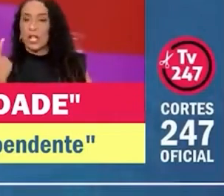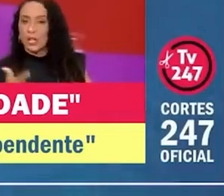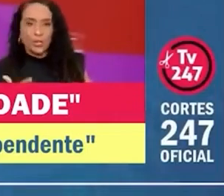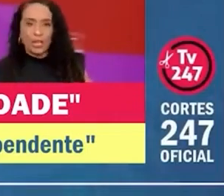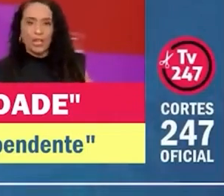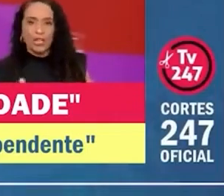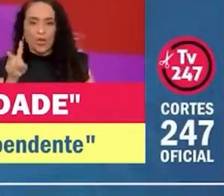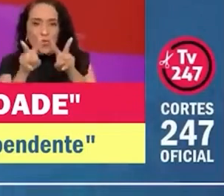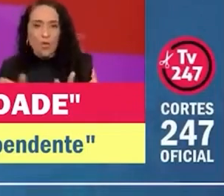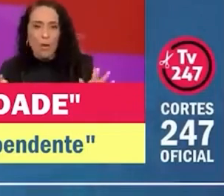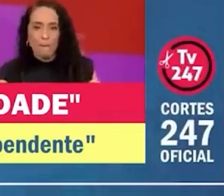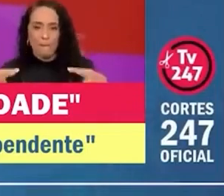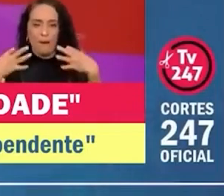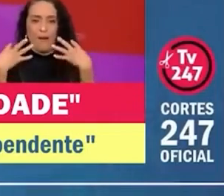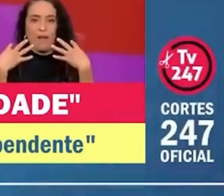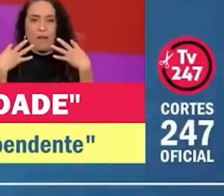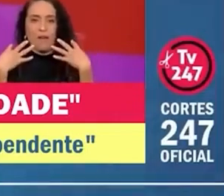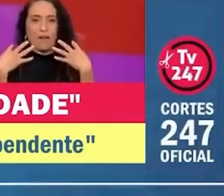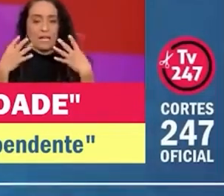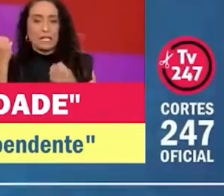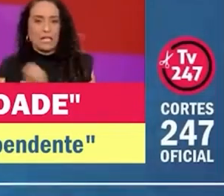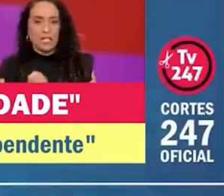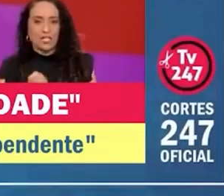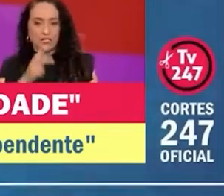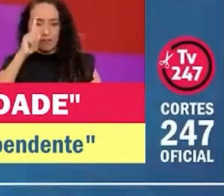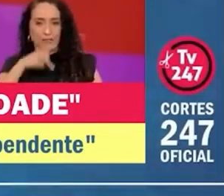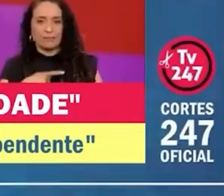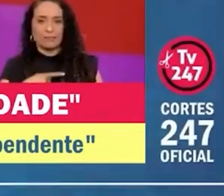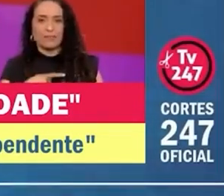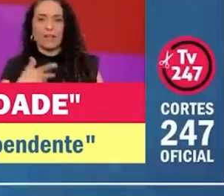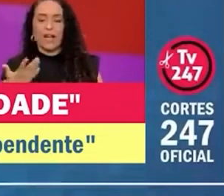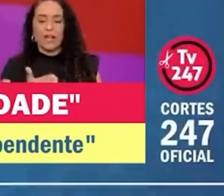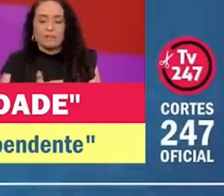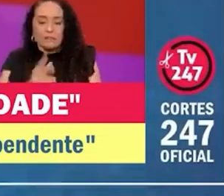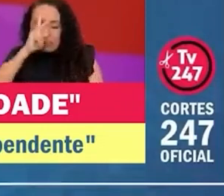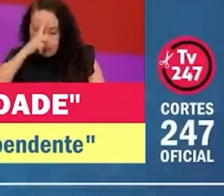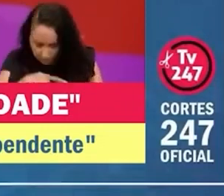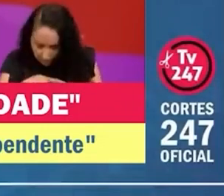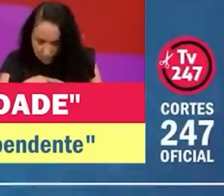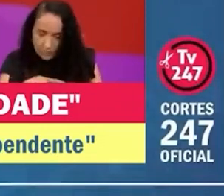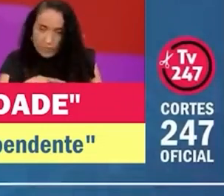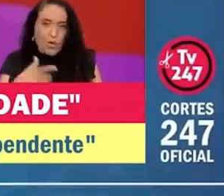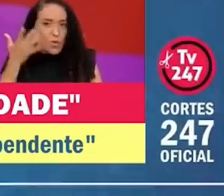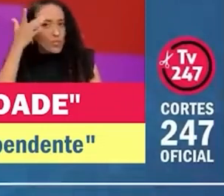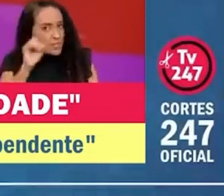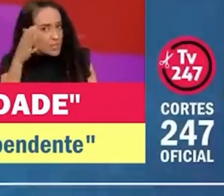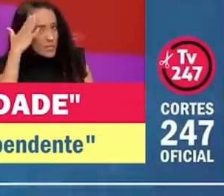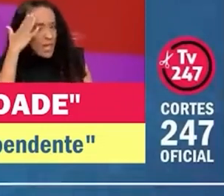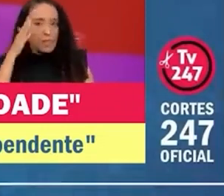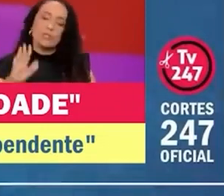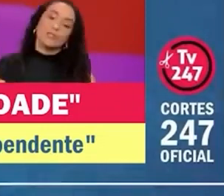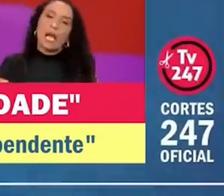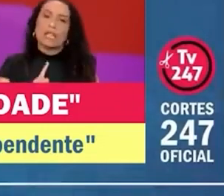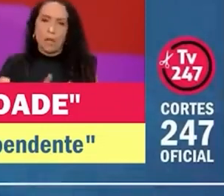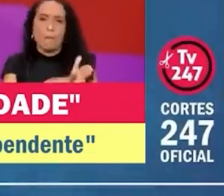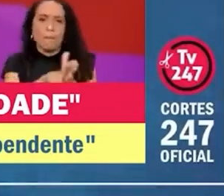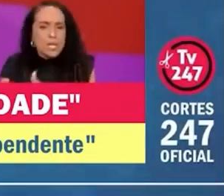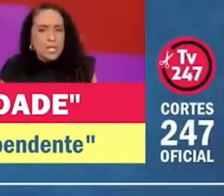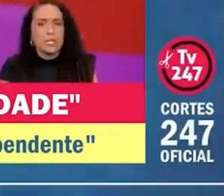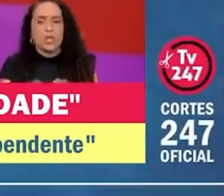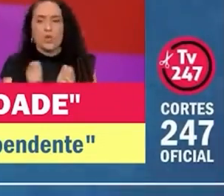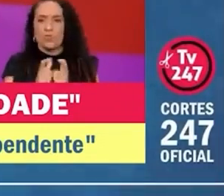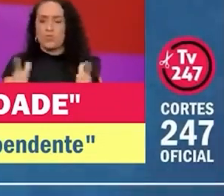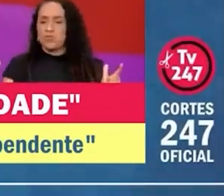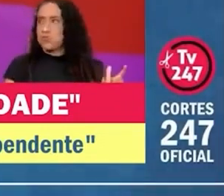esses olhares externos de garantia para si própria, ela entra em depressão. E eu não sei se você sabe, há estudos do aumento